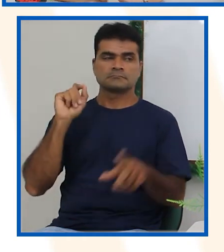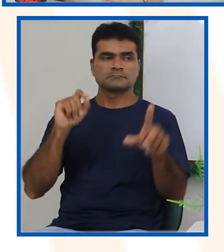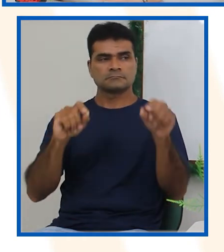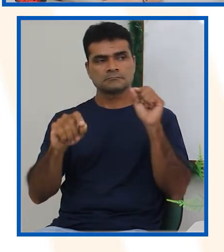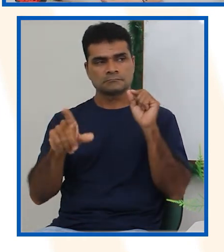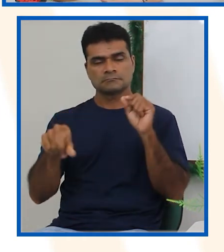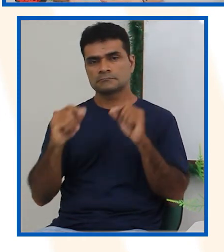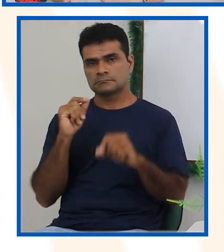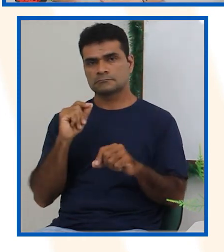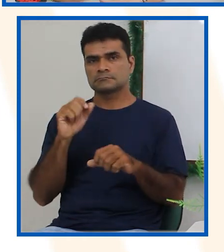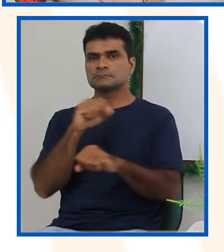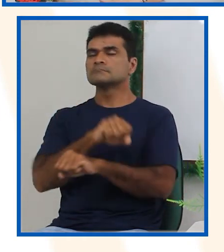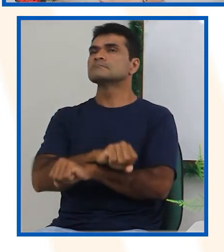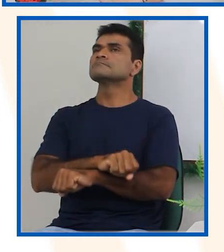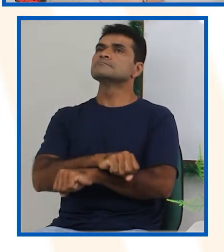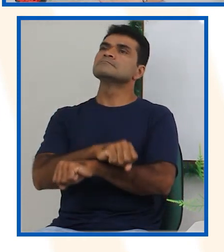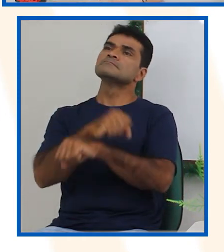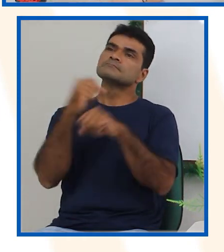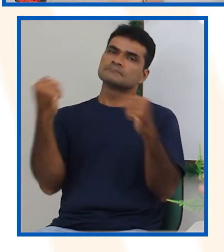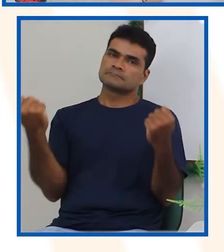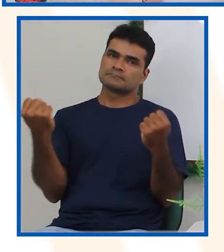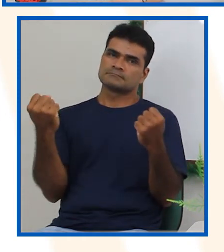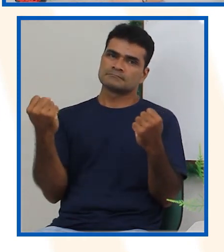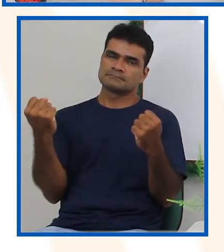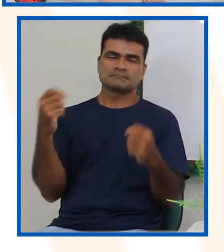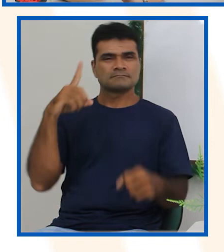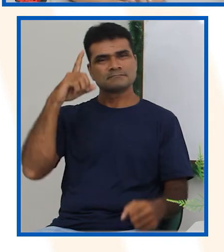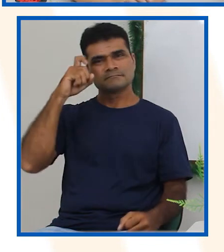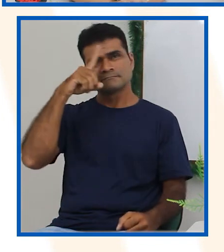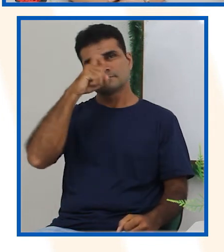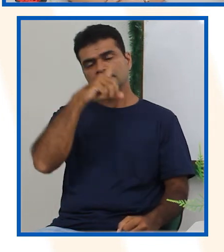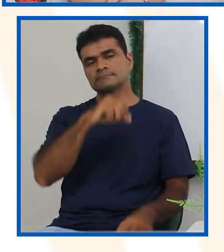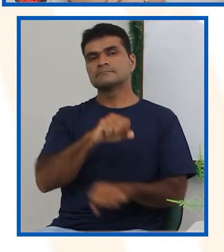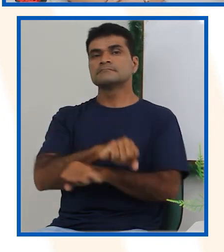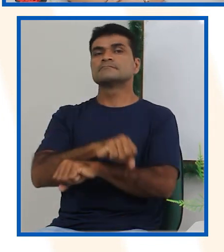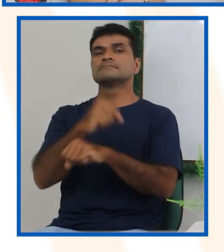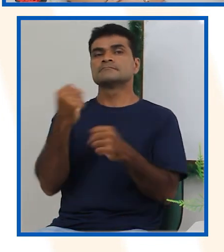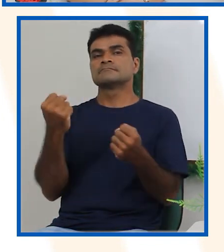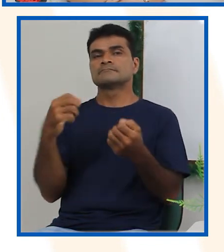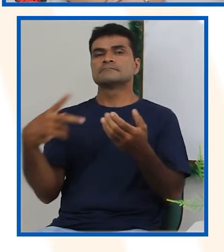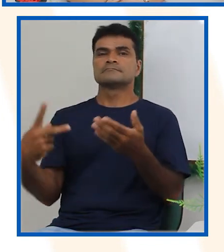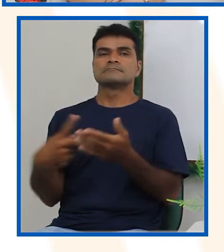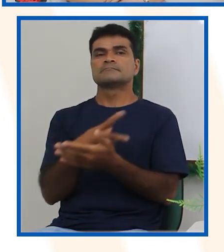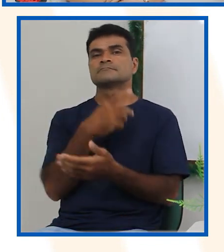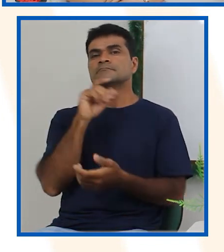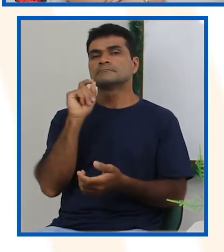Improvável é o que não pode, provavelmente não aconteça, que ela tire.